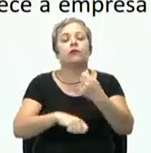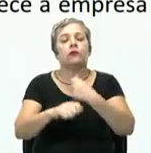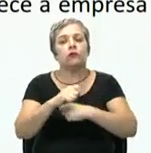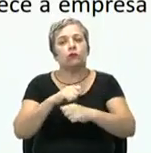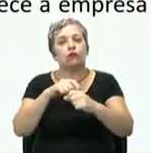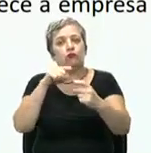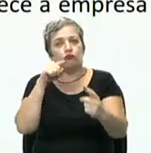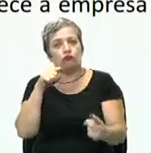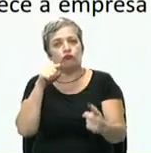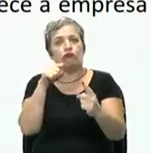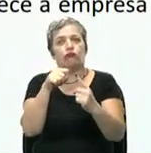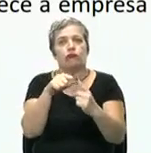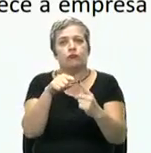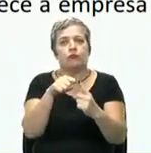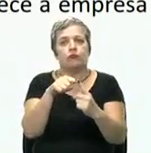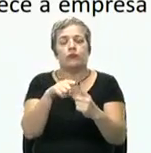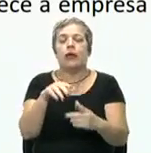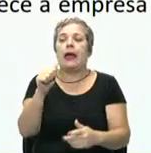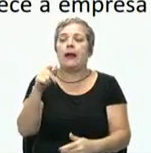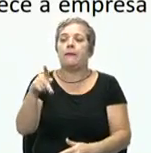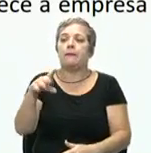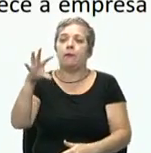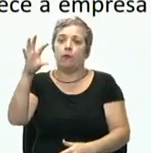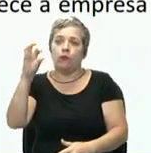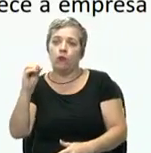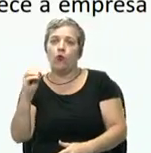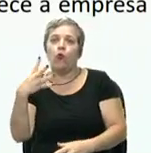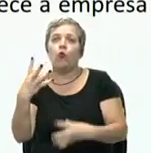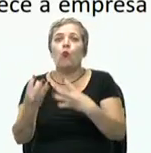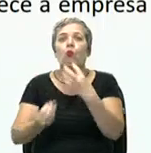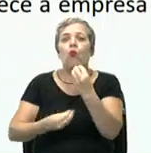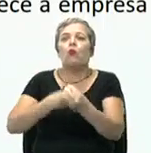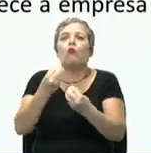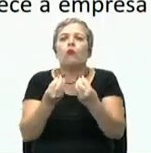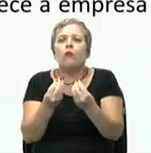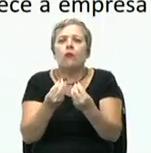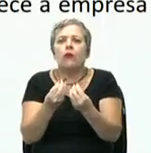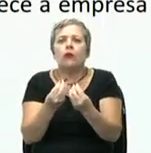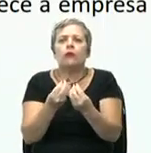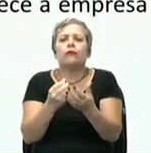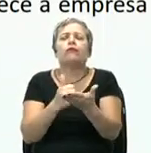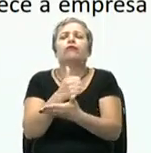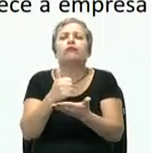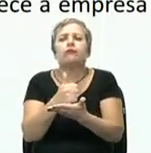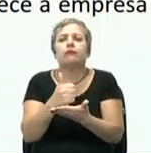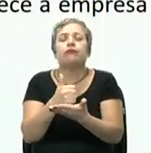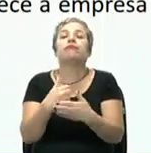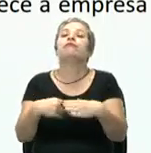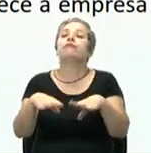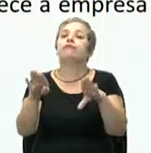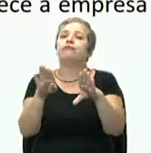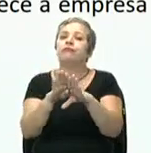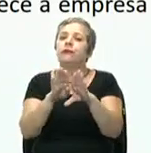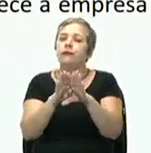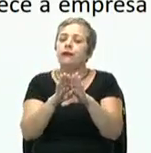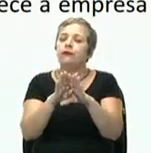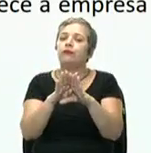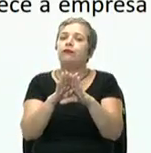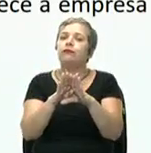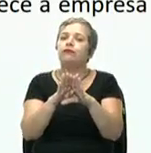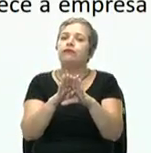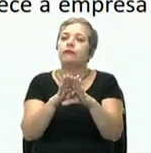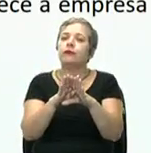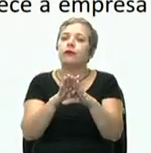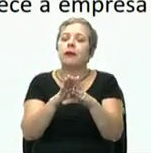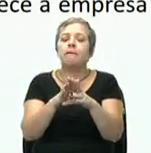objetivo, a PO, nós vamos ver como ela foca, qual que essa estrutura. E a abordagem estruturalista